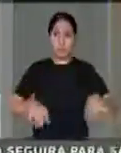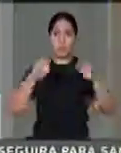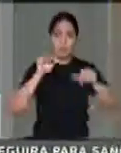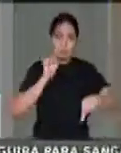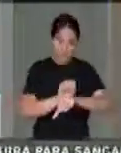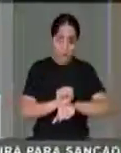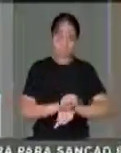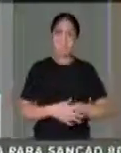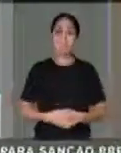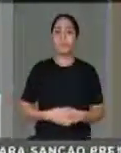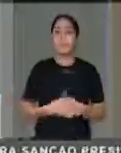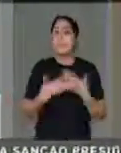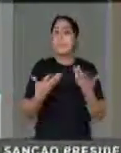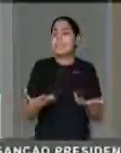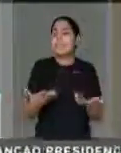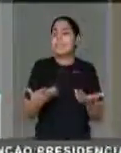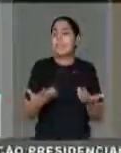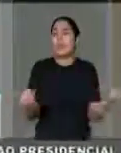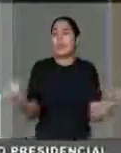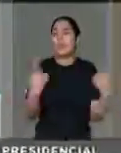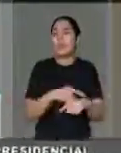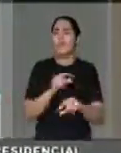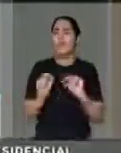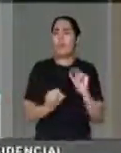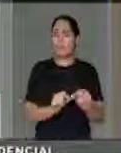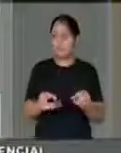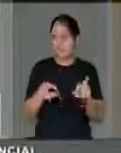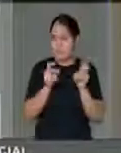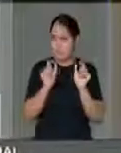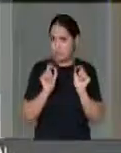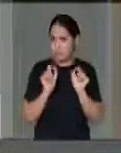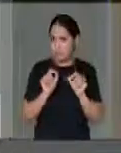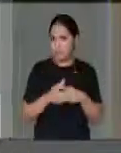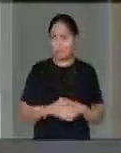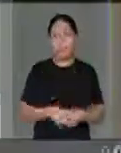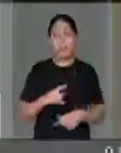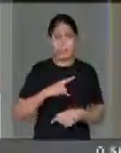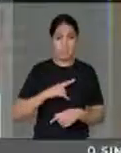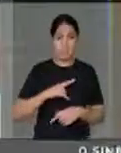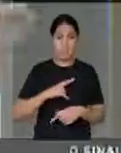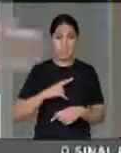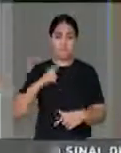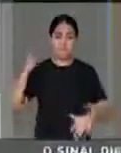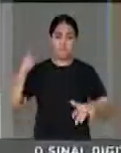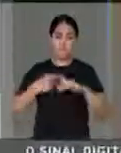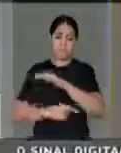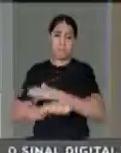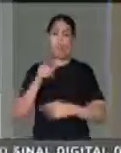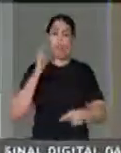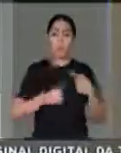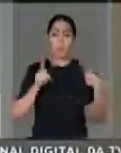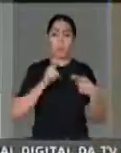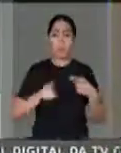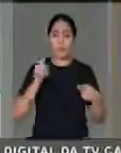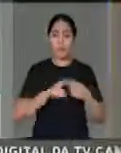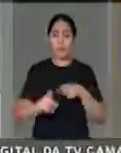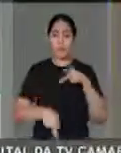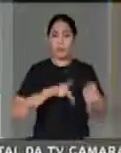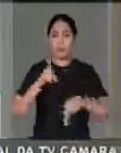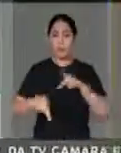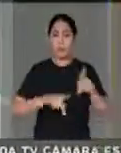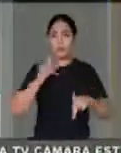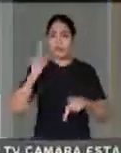momento, na contramão disso, o a gente percebe é que há um aprofundamento de uma crise civilizatória, parte